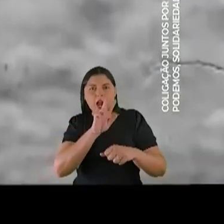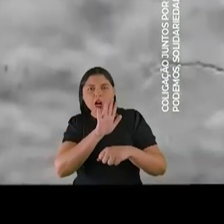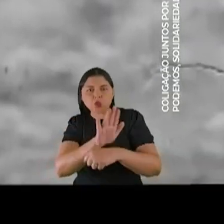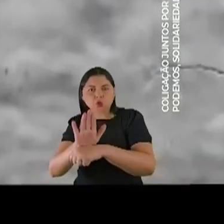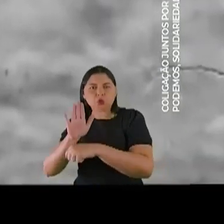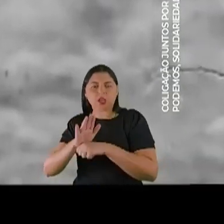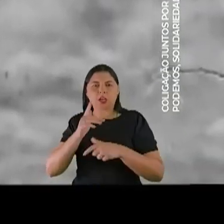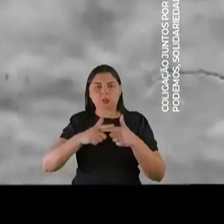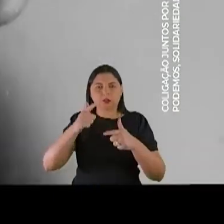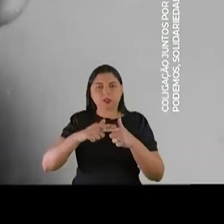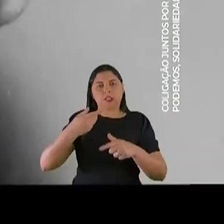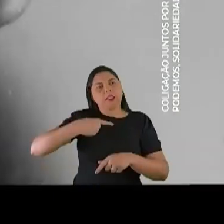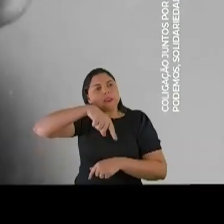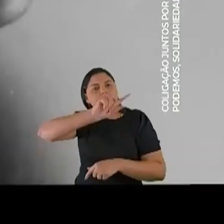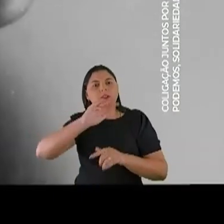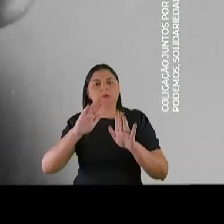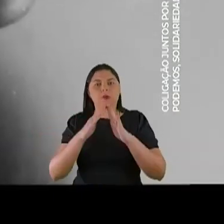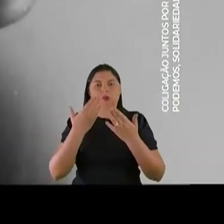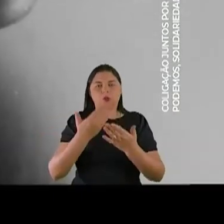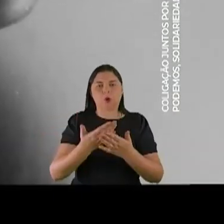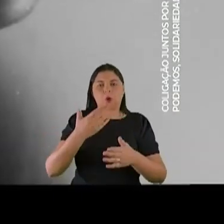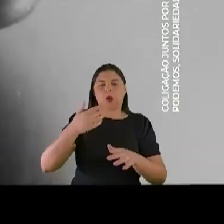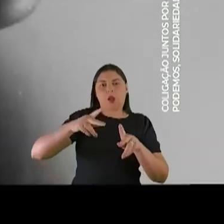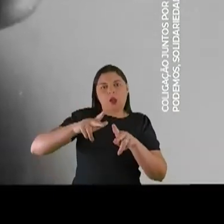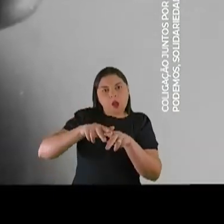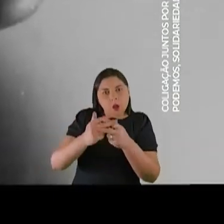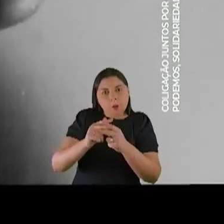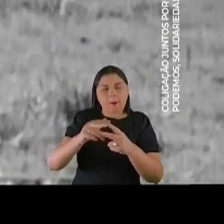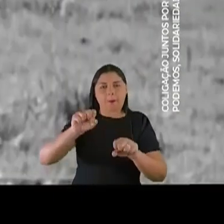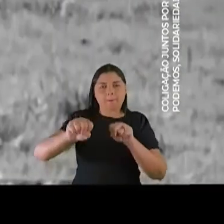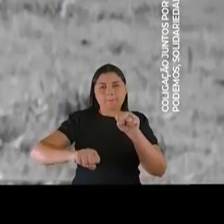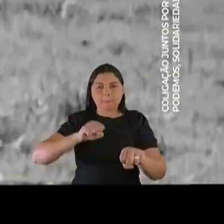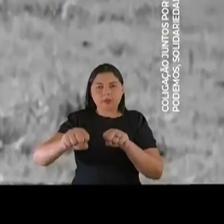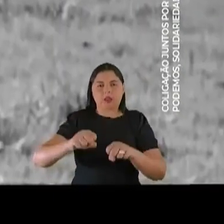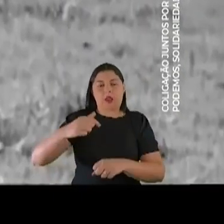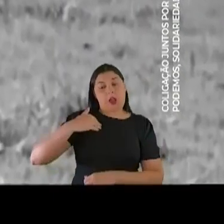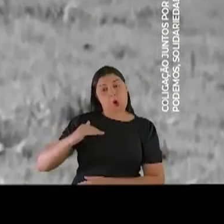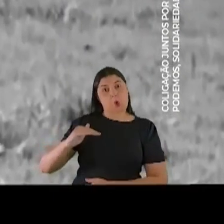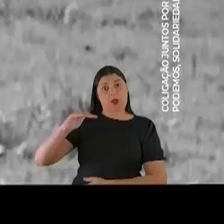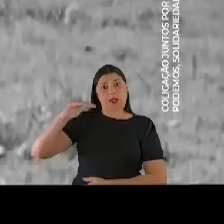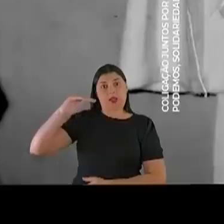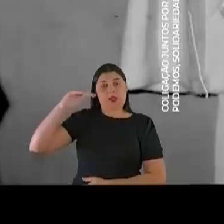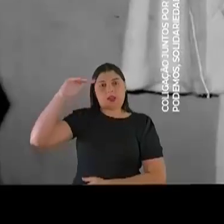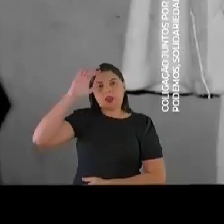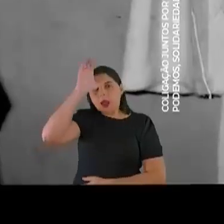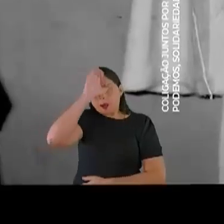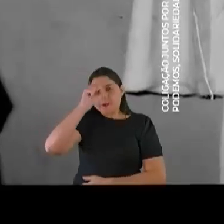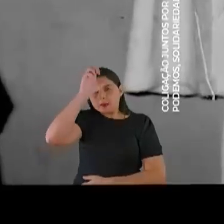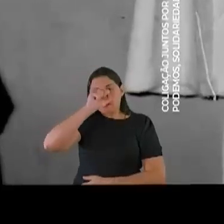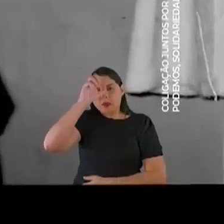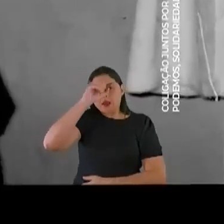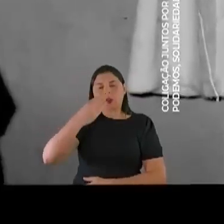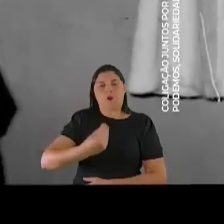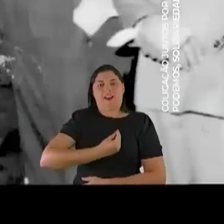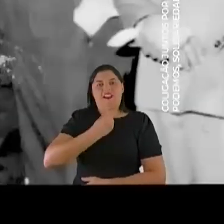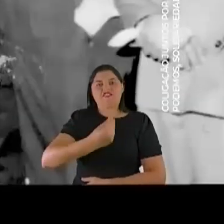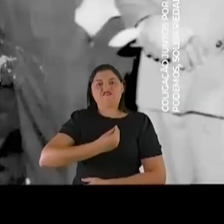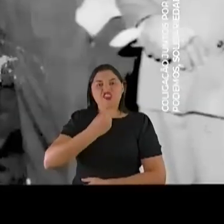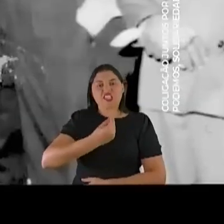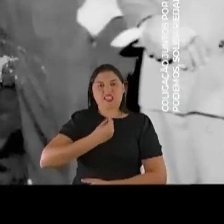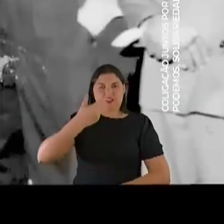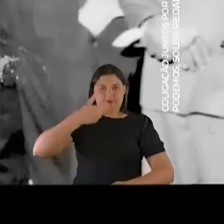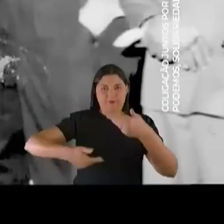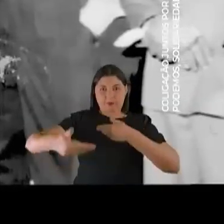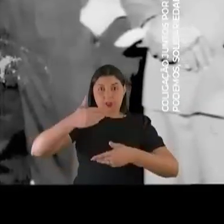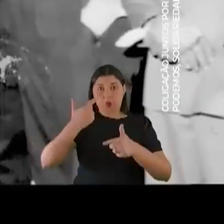arrumar bicicleta, aí você cresce, vai aprendendo com a vida, resolvendo outros tipos de problemas. Assim na